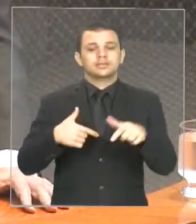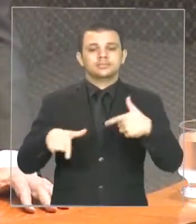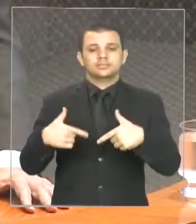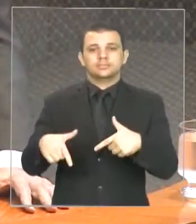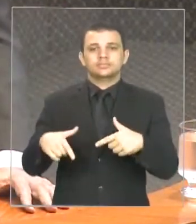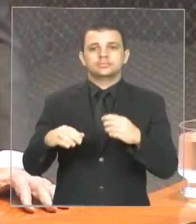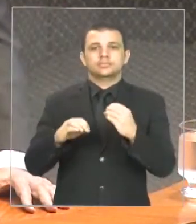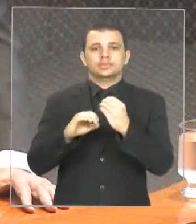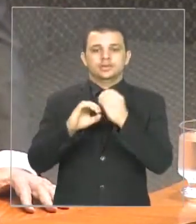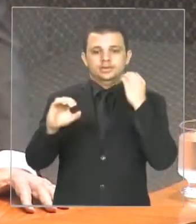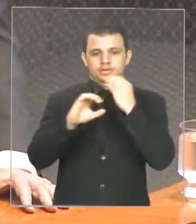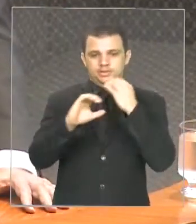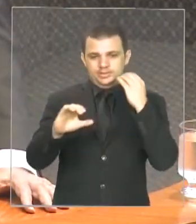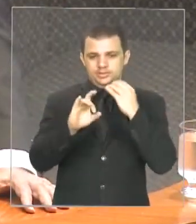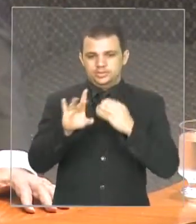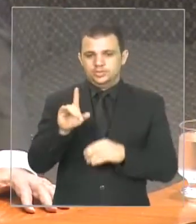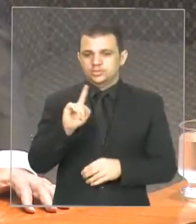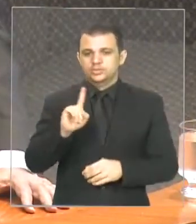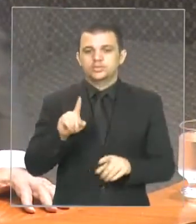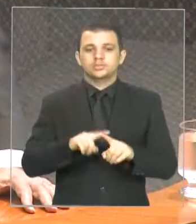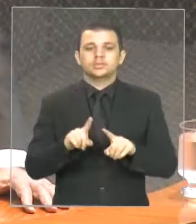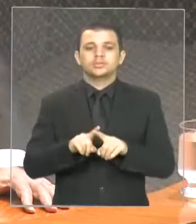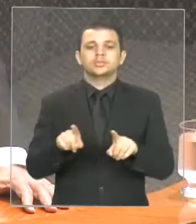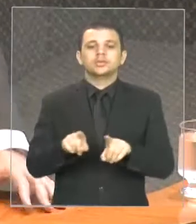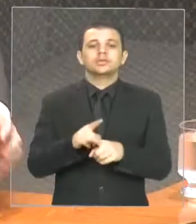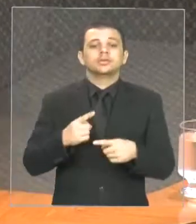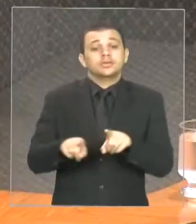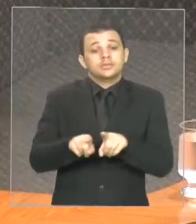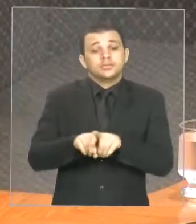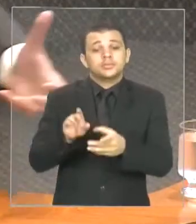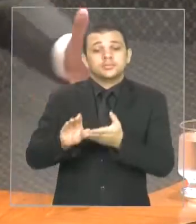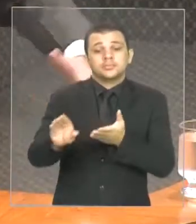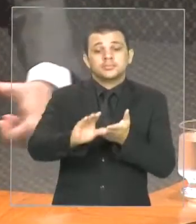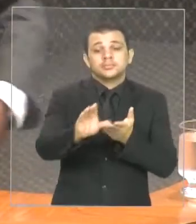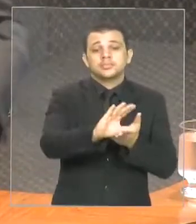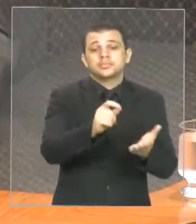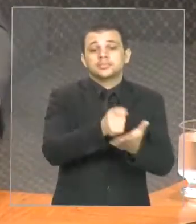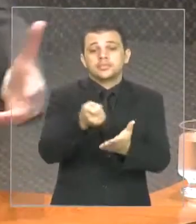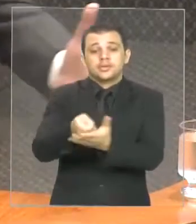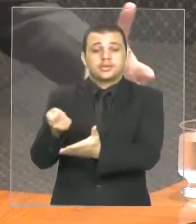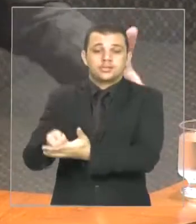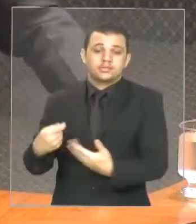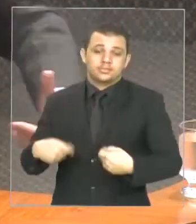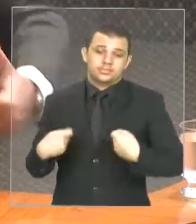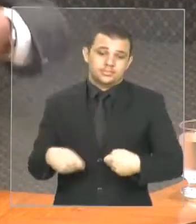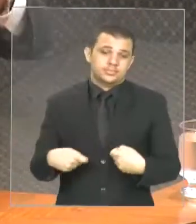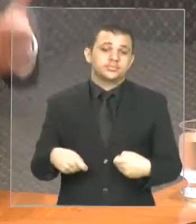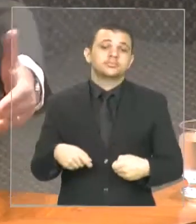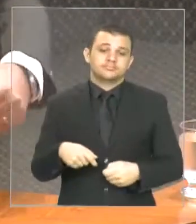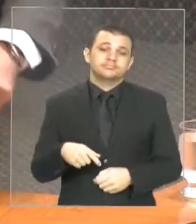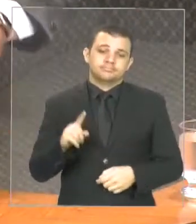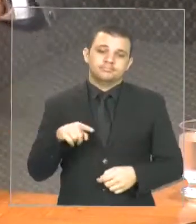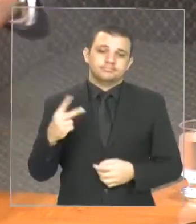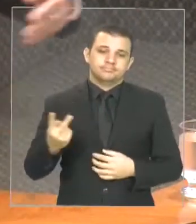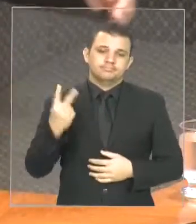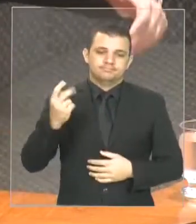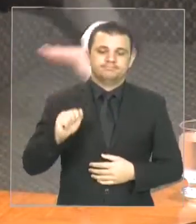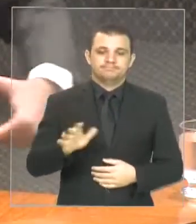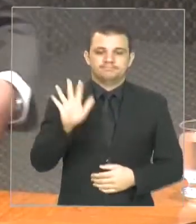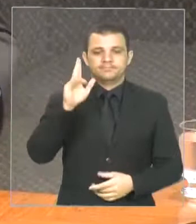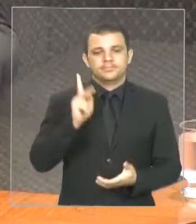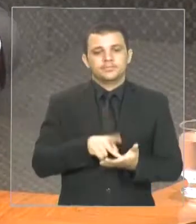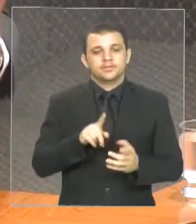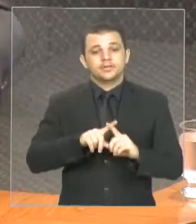bastante significativos. Agora, a solução via semáforo e outras